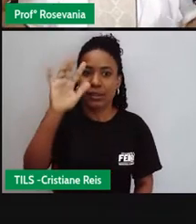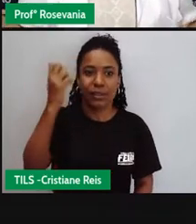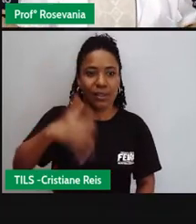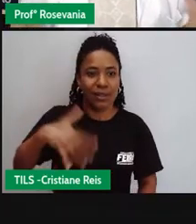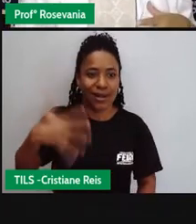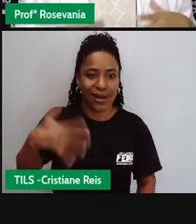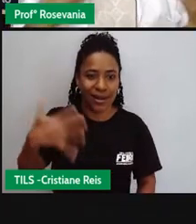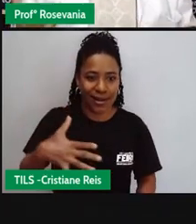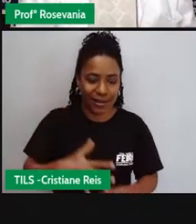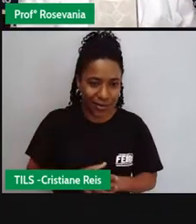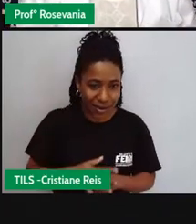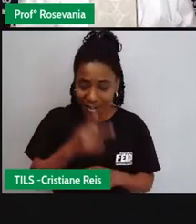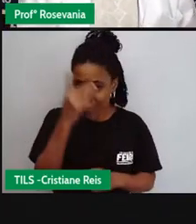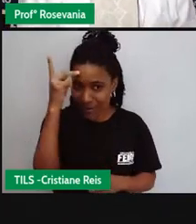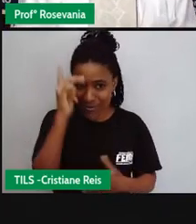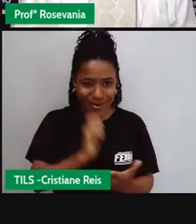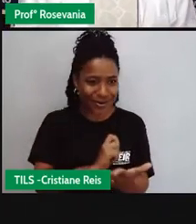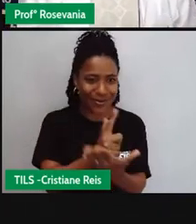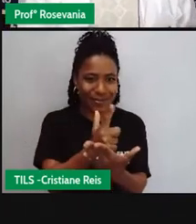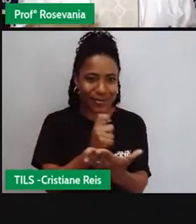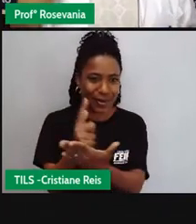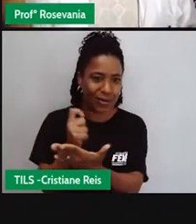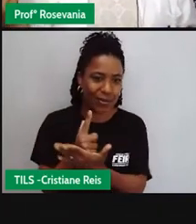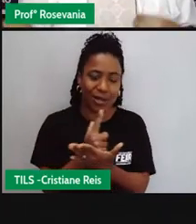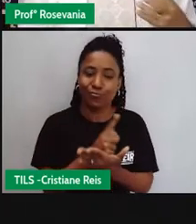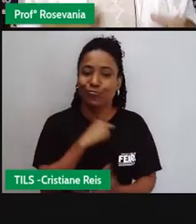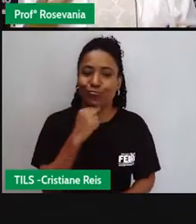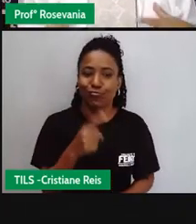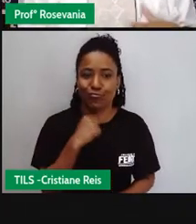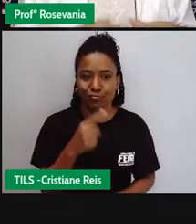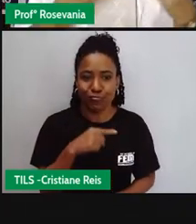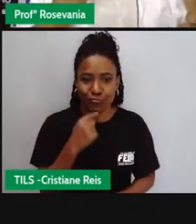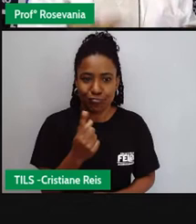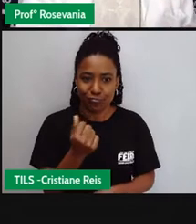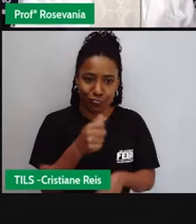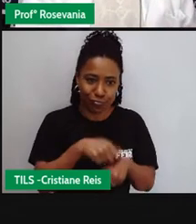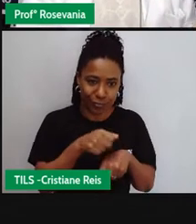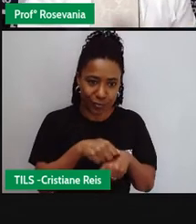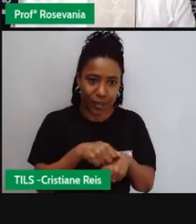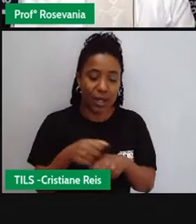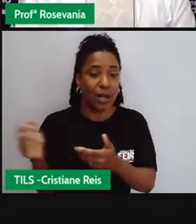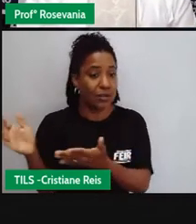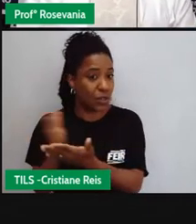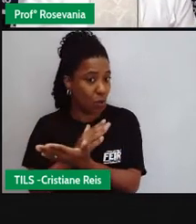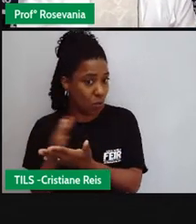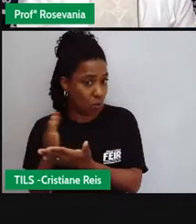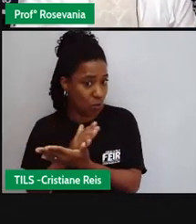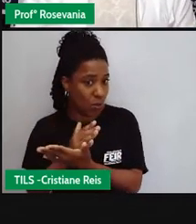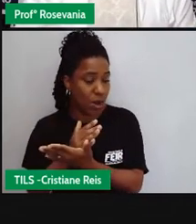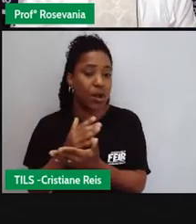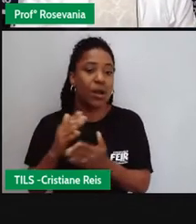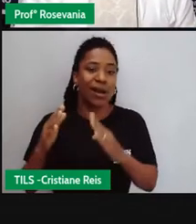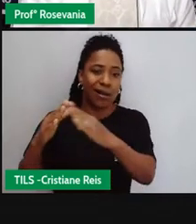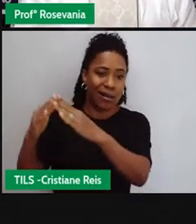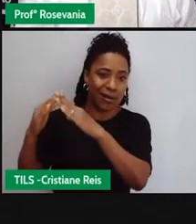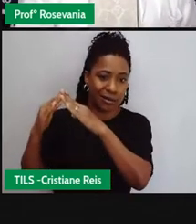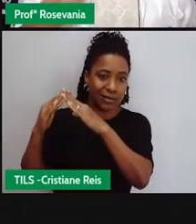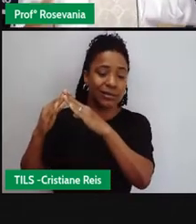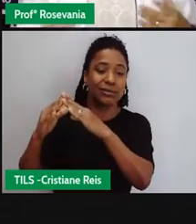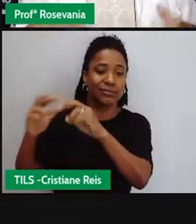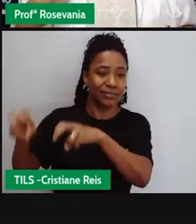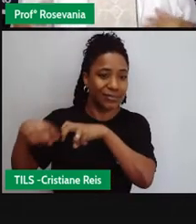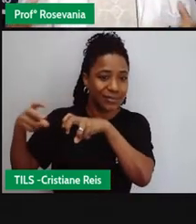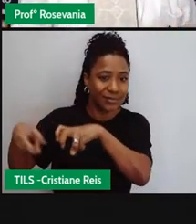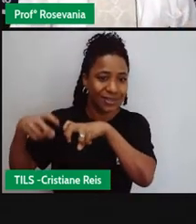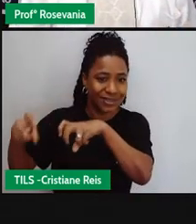uma vila inteira só tinha algum aparelho ou nas grandes fazendas só tinha ali o aparelho da fazenda mas